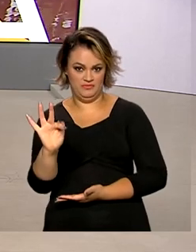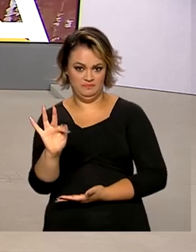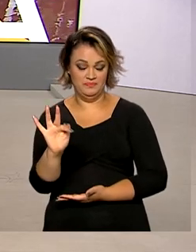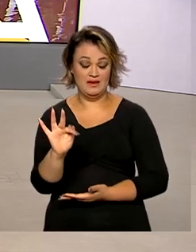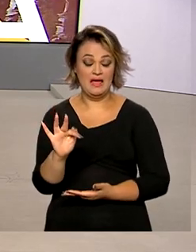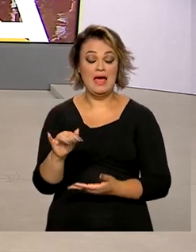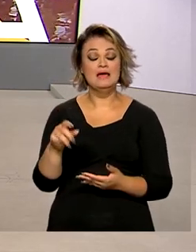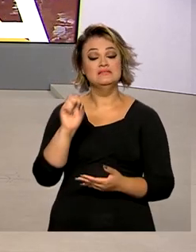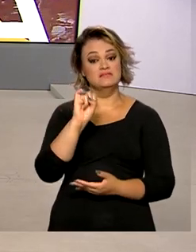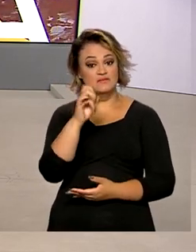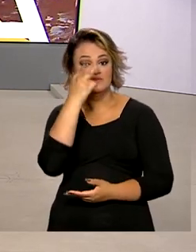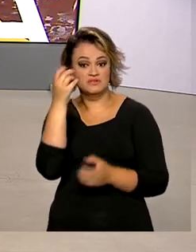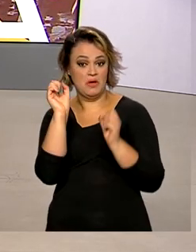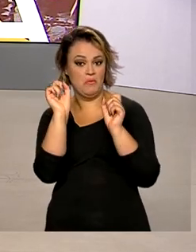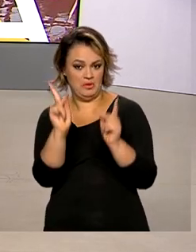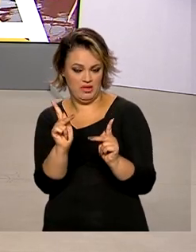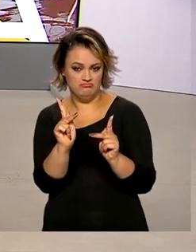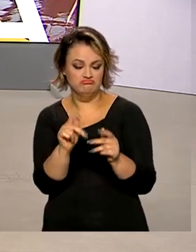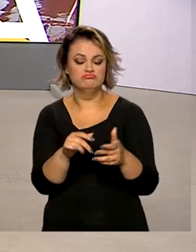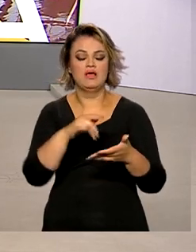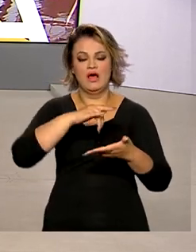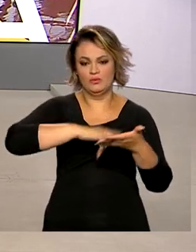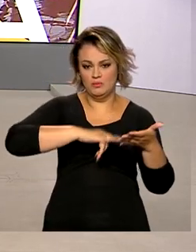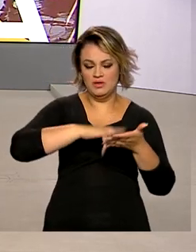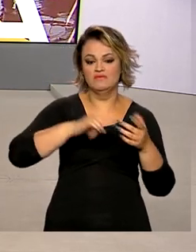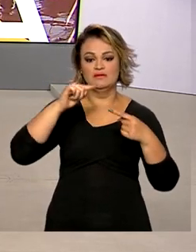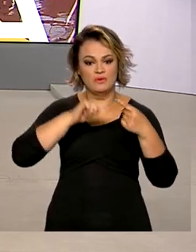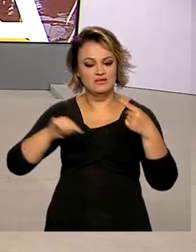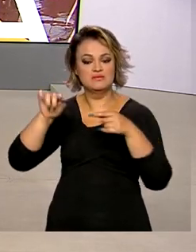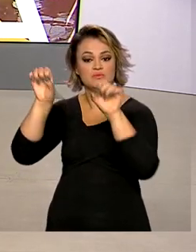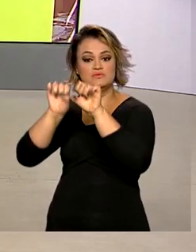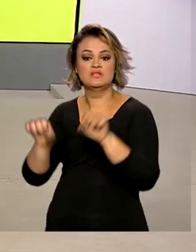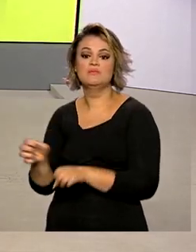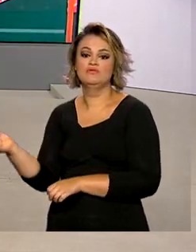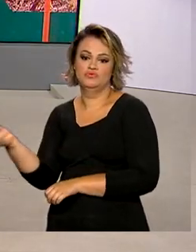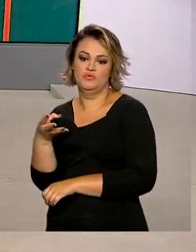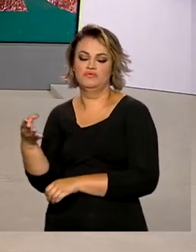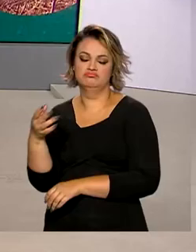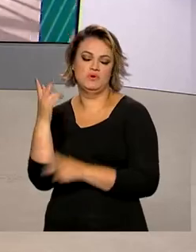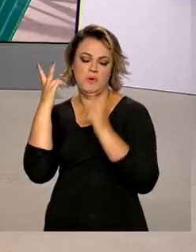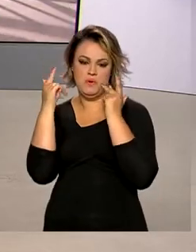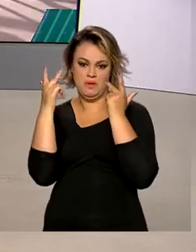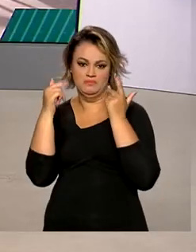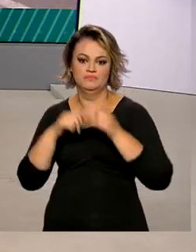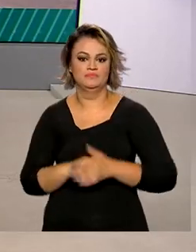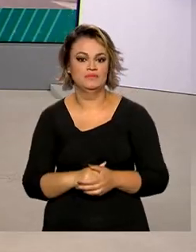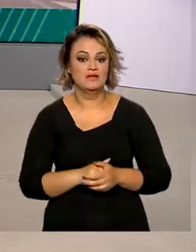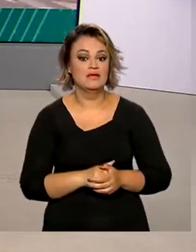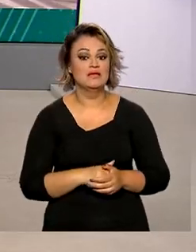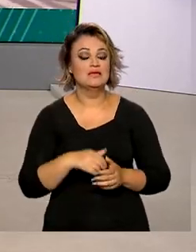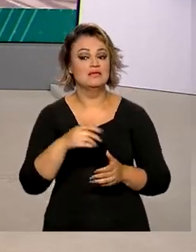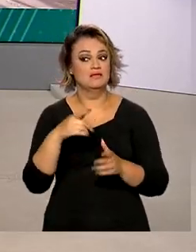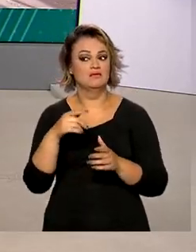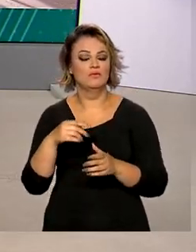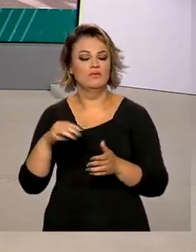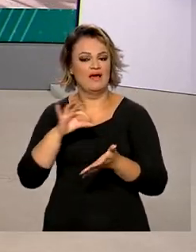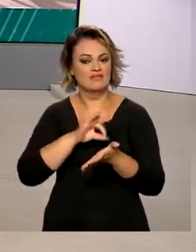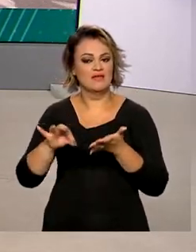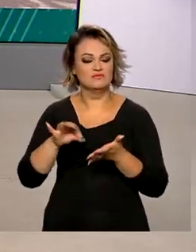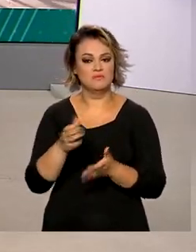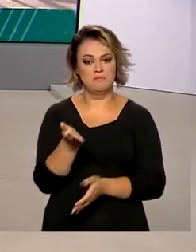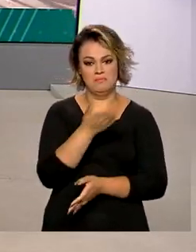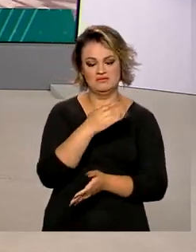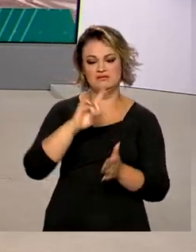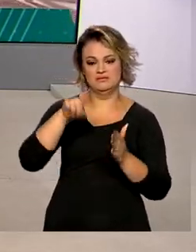inscrições em dia vão ter a documentação atualizada para o novo sistema de forma automática, quando a validade do cadastro